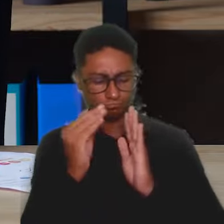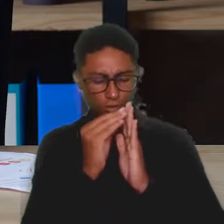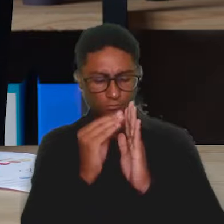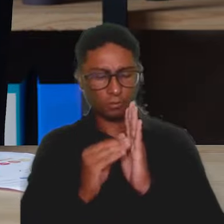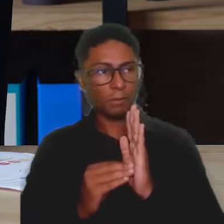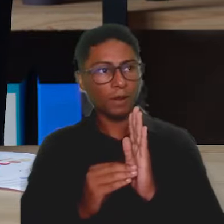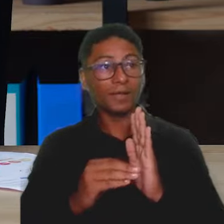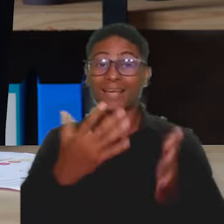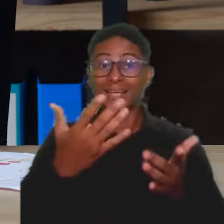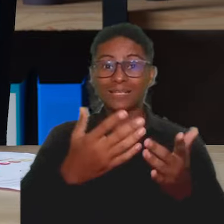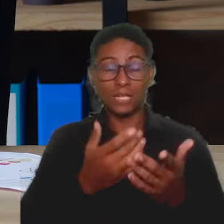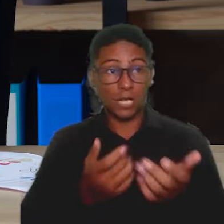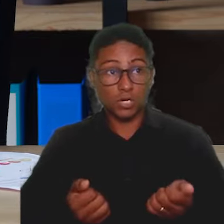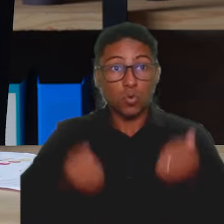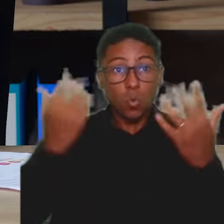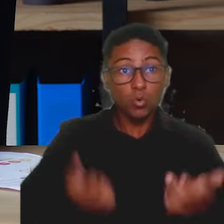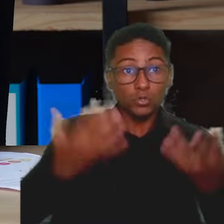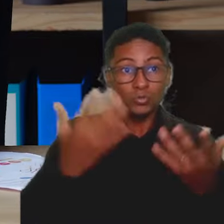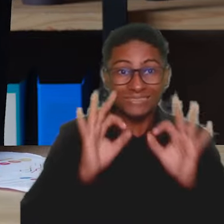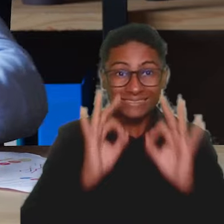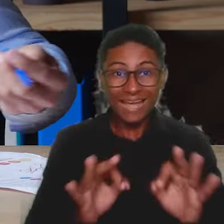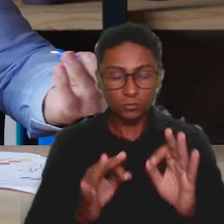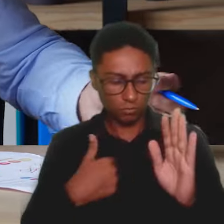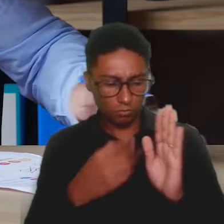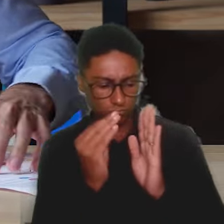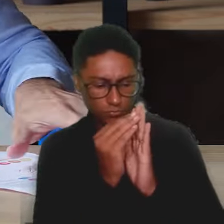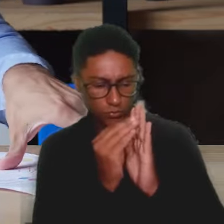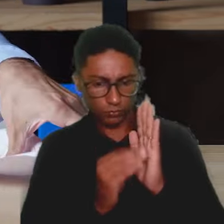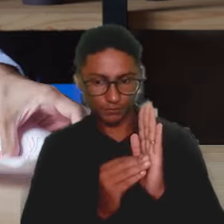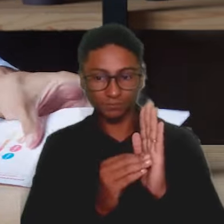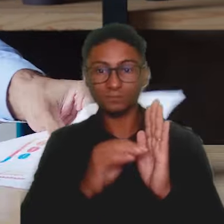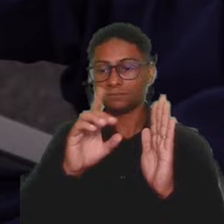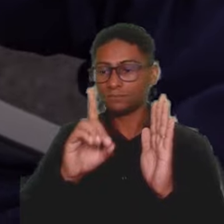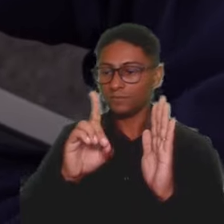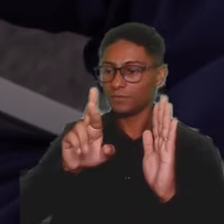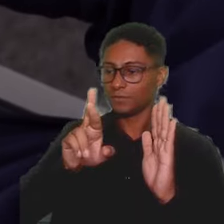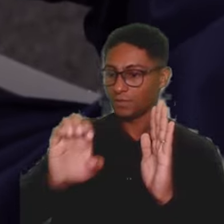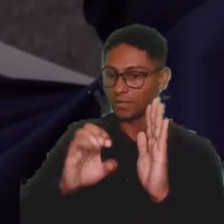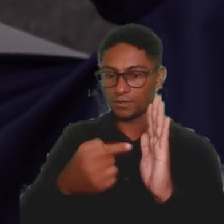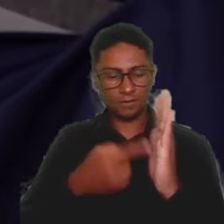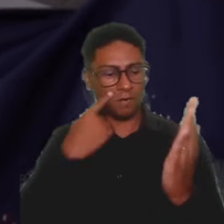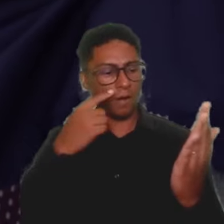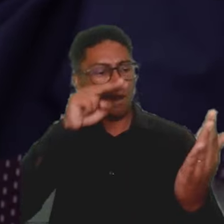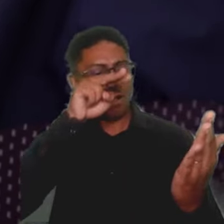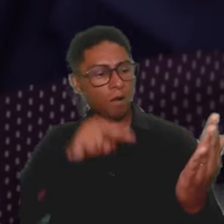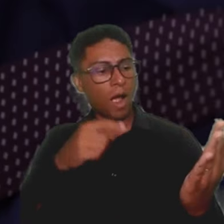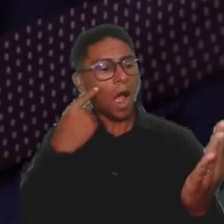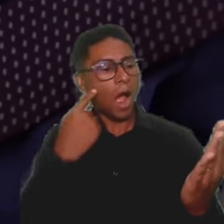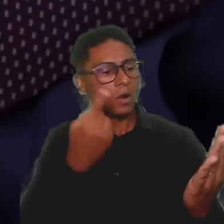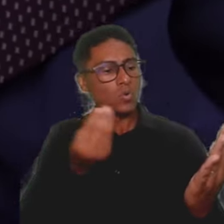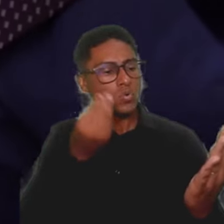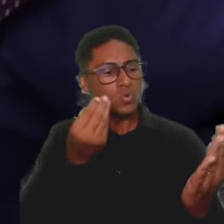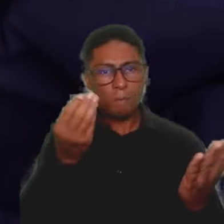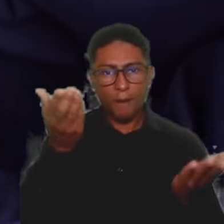quais são minhas despesas fixas, meus custos fixos, e eu consigo dentro da DRE olhar qual é meu ponto de equilíbrio,